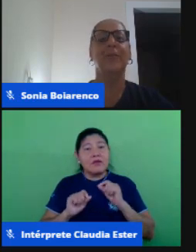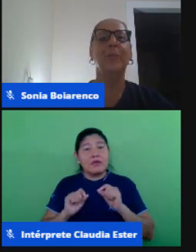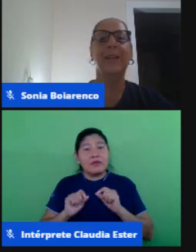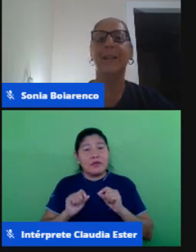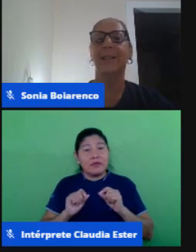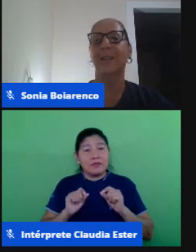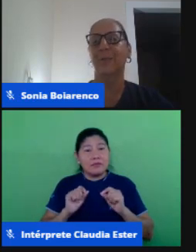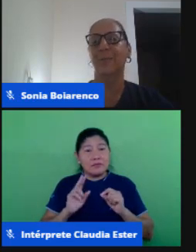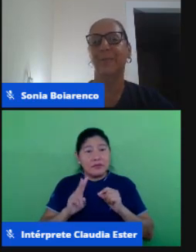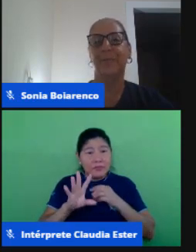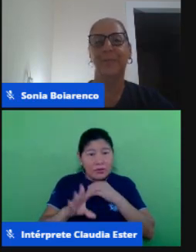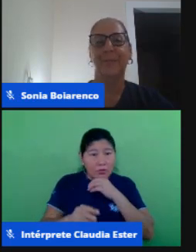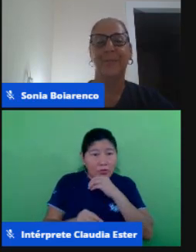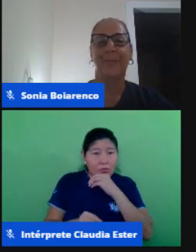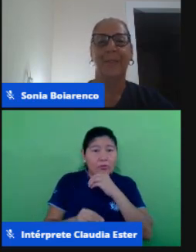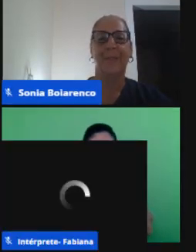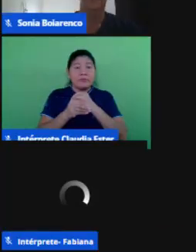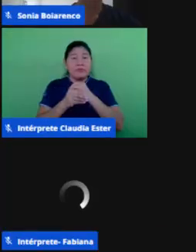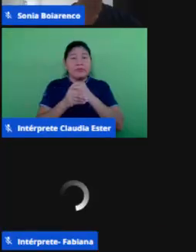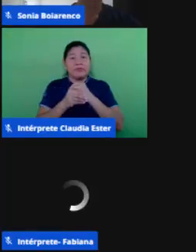sempre essa comunicação